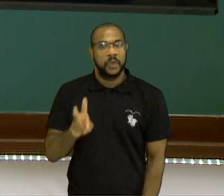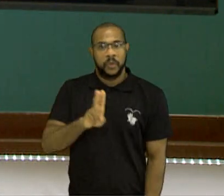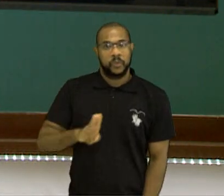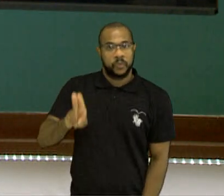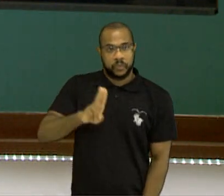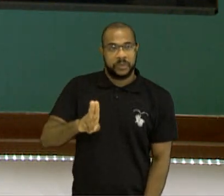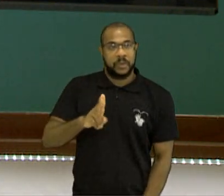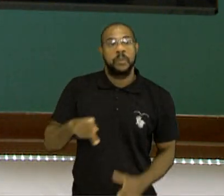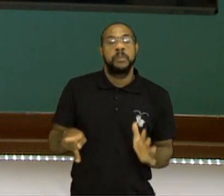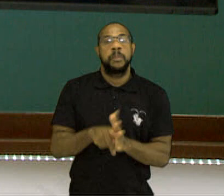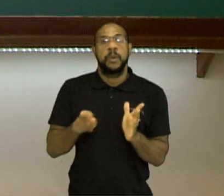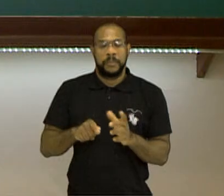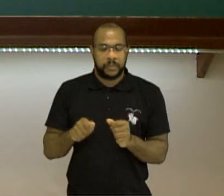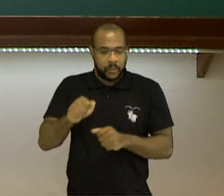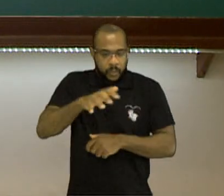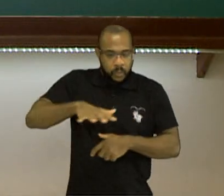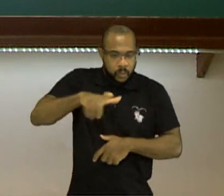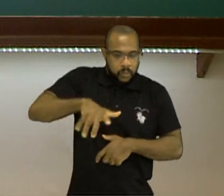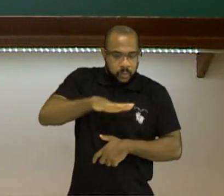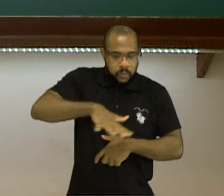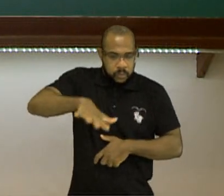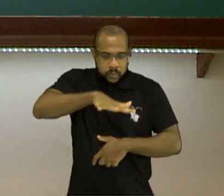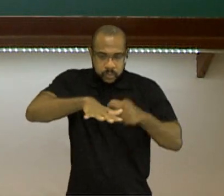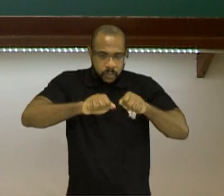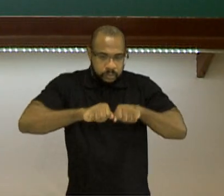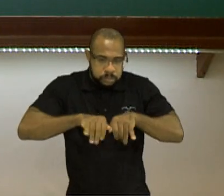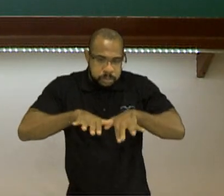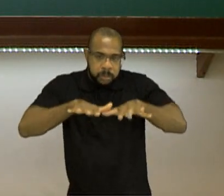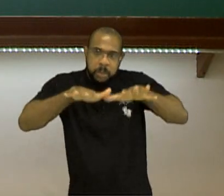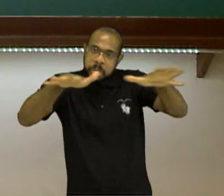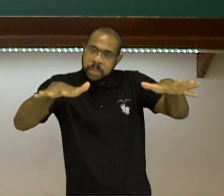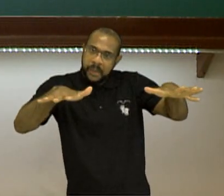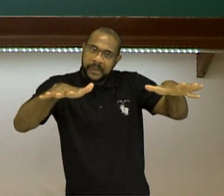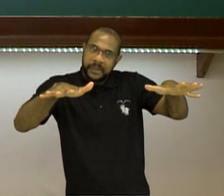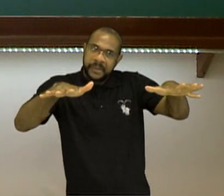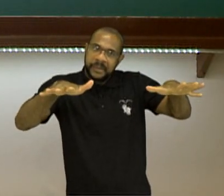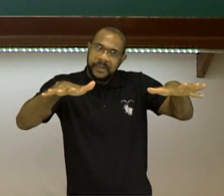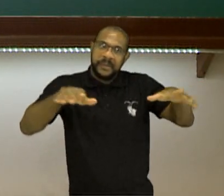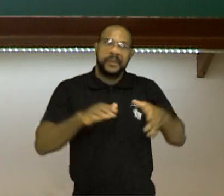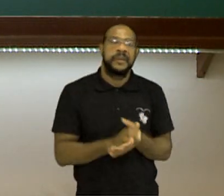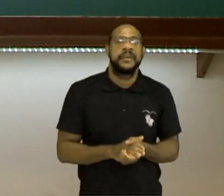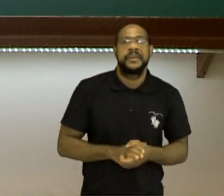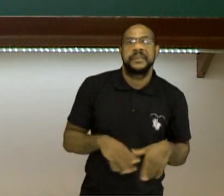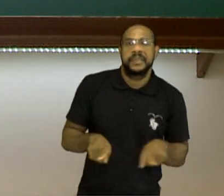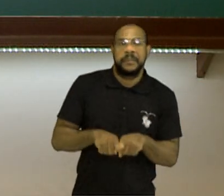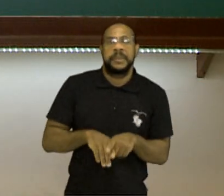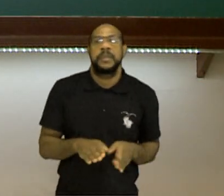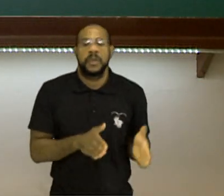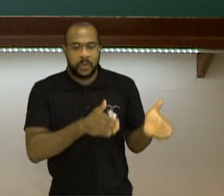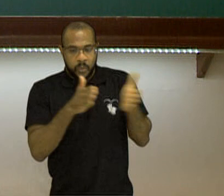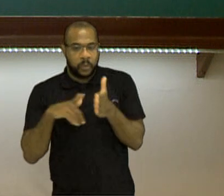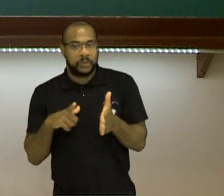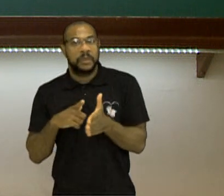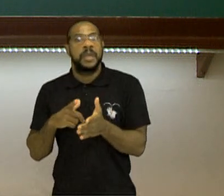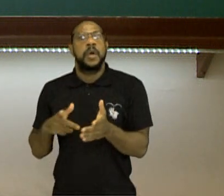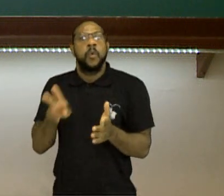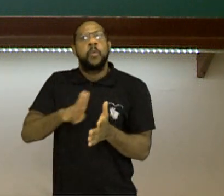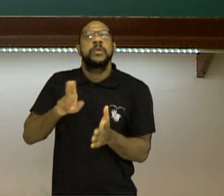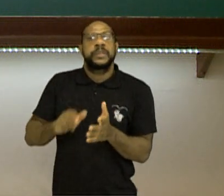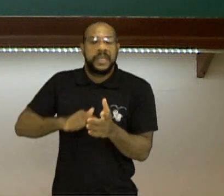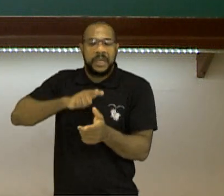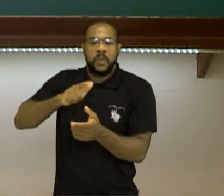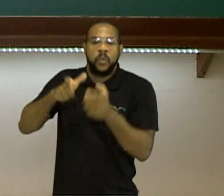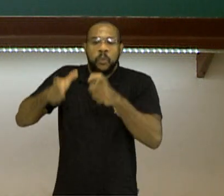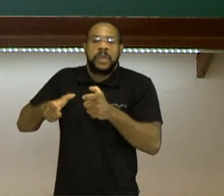eletromagnético para se propagar, enquanto as ondas gravitacionais utilizam o próprio campo gravitacional para se propagar. Então, é muito